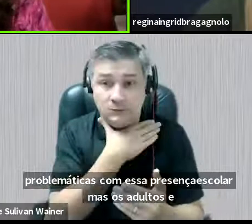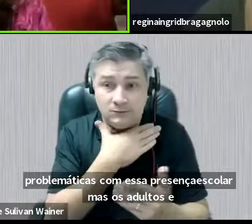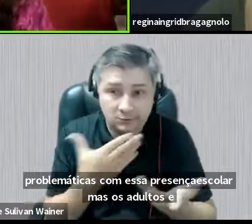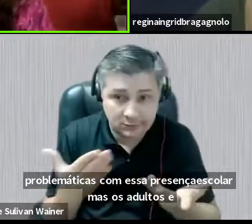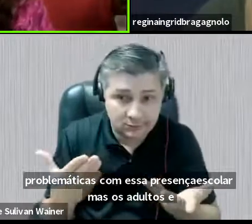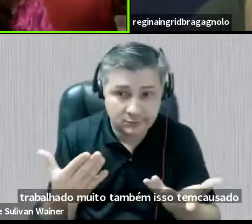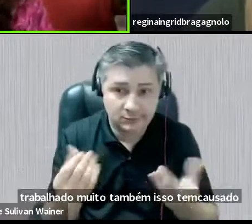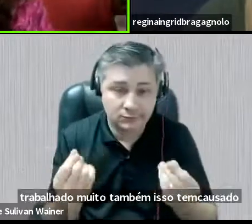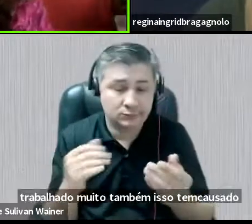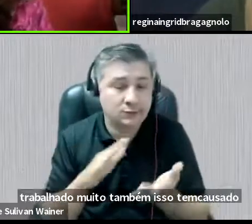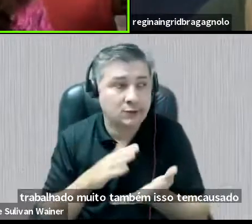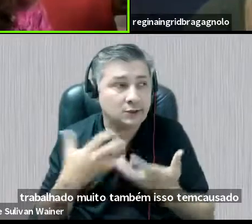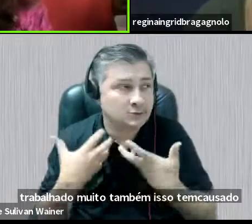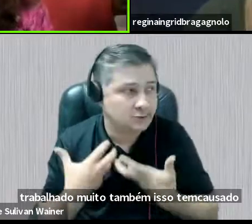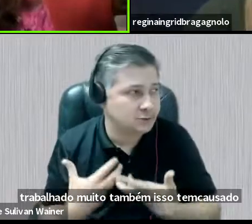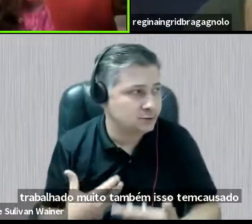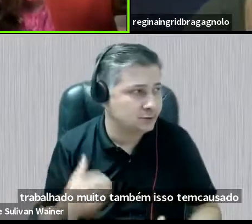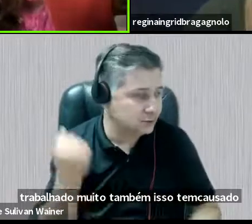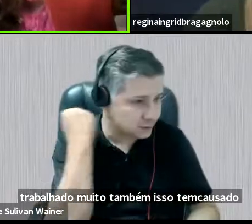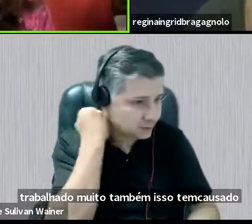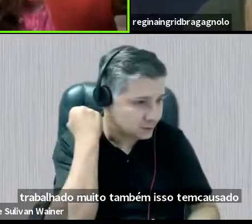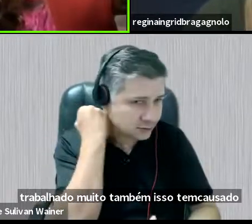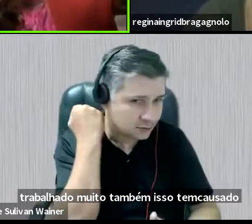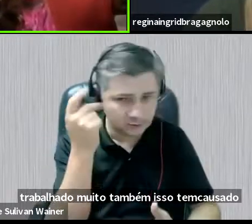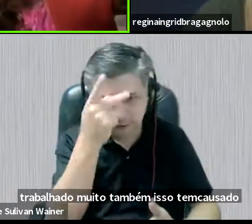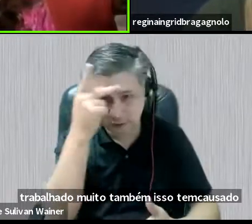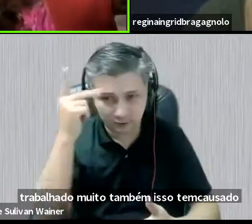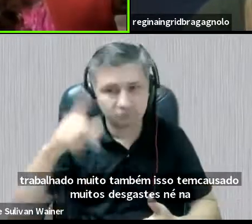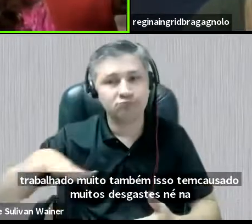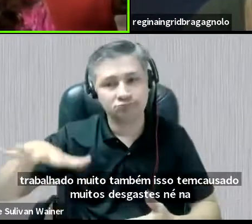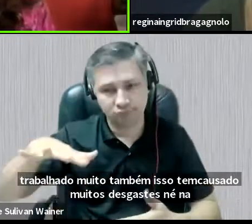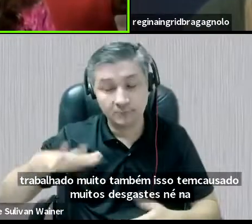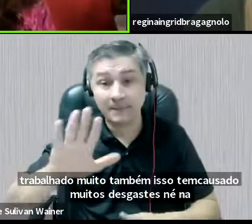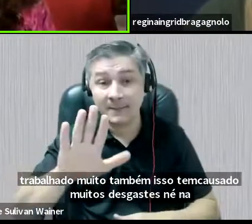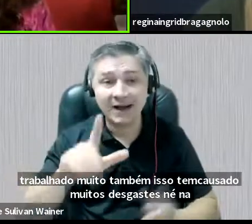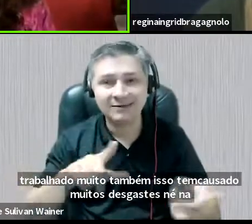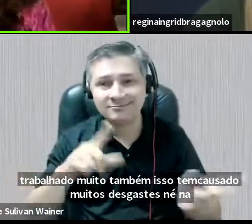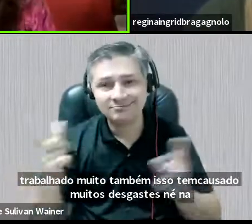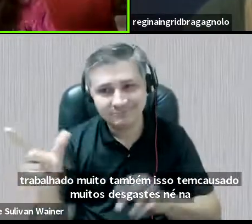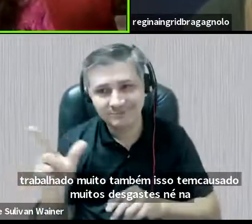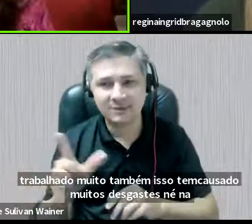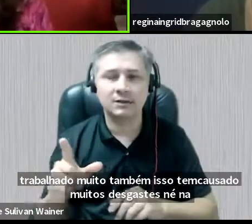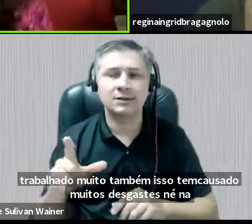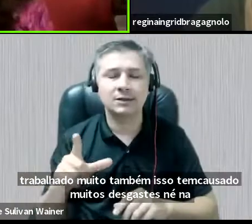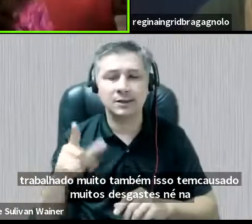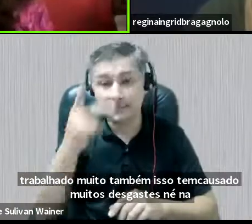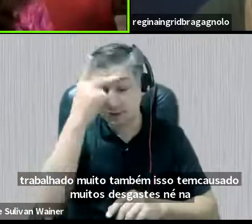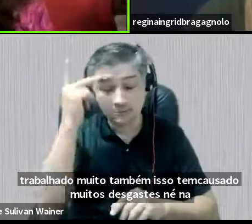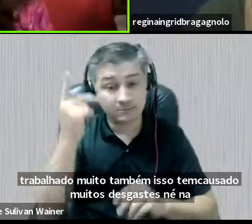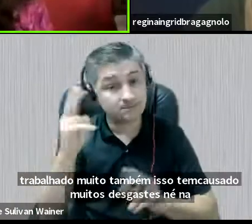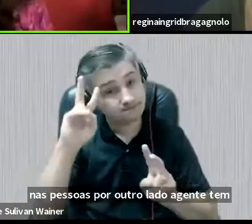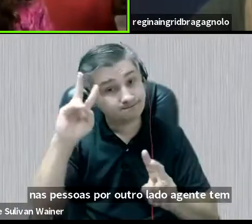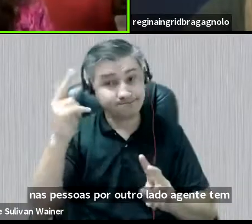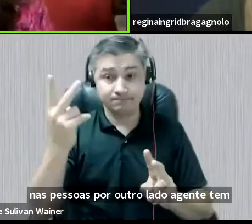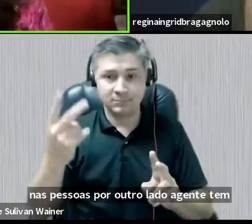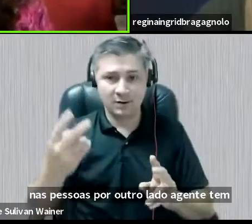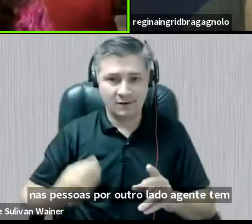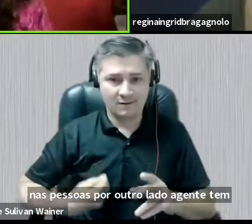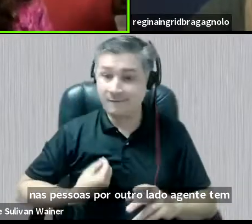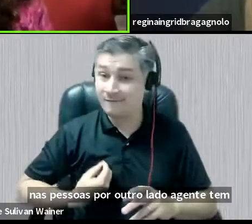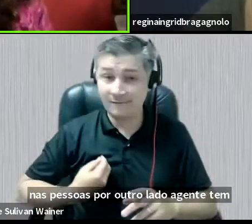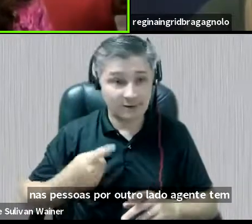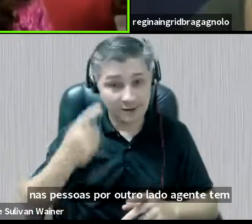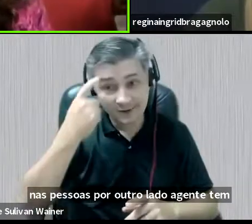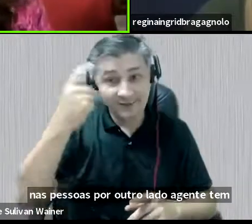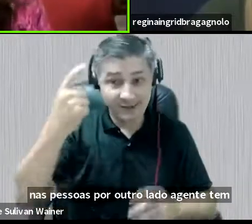muitos desgastes, né, nas pessoas. Por outro lado, a gente tem oportunidade de se reinventar, que também é uma questão